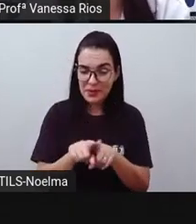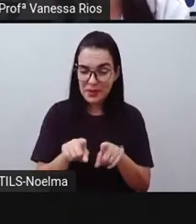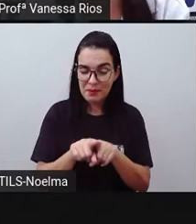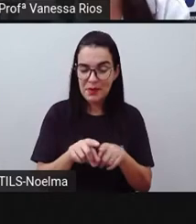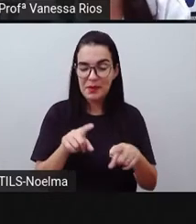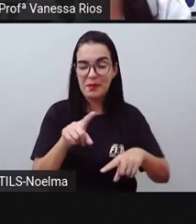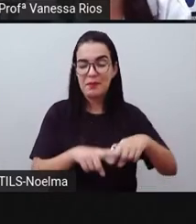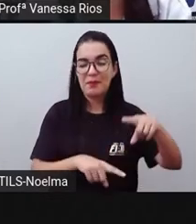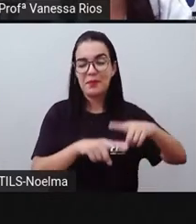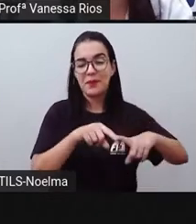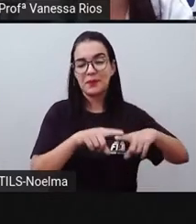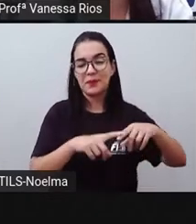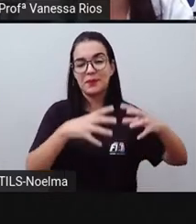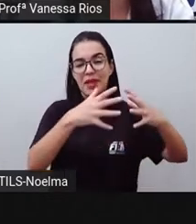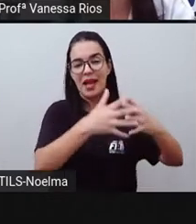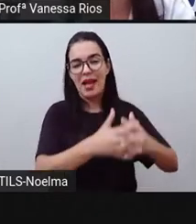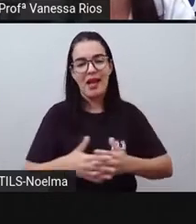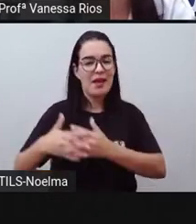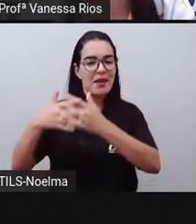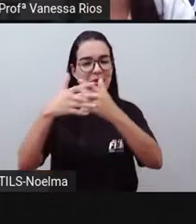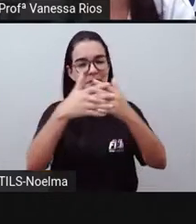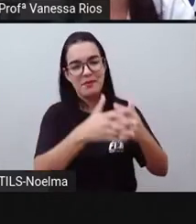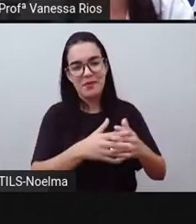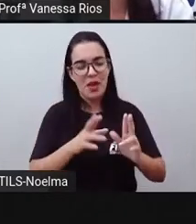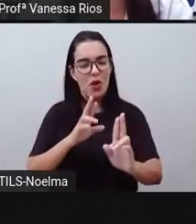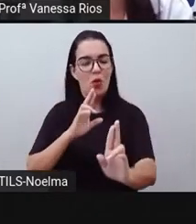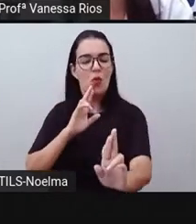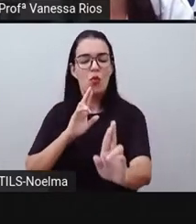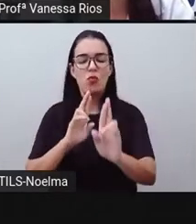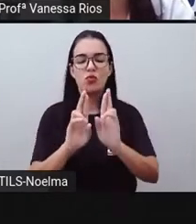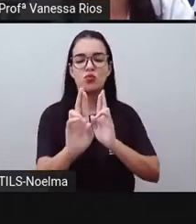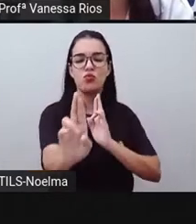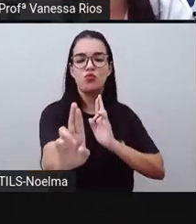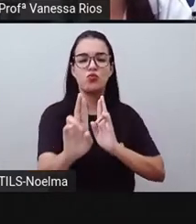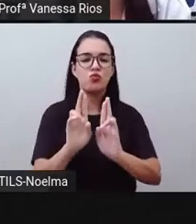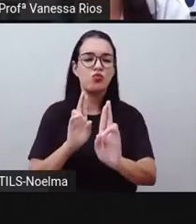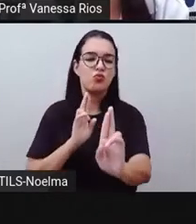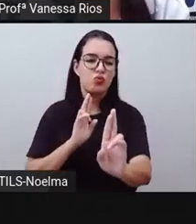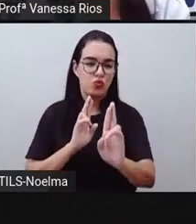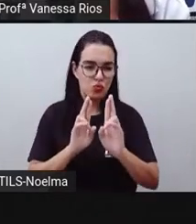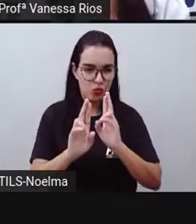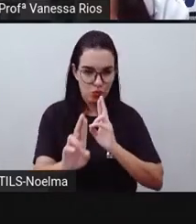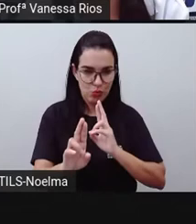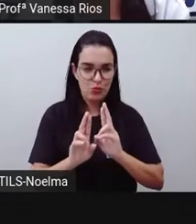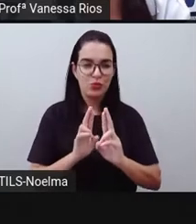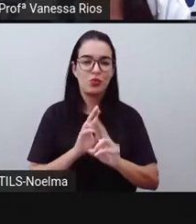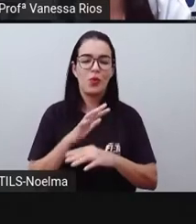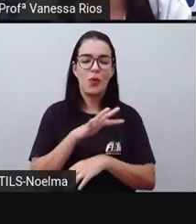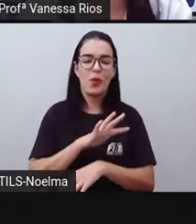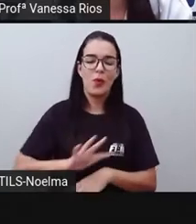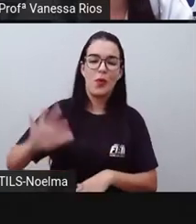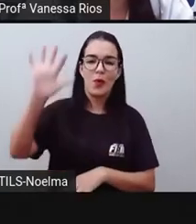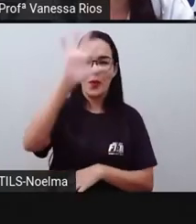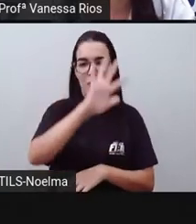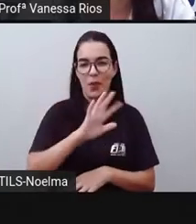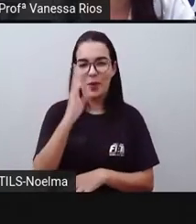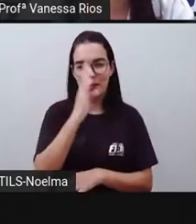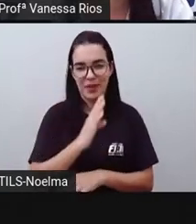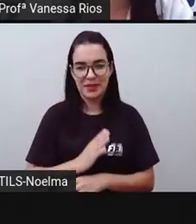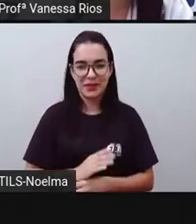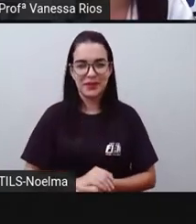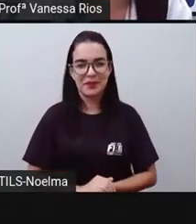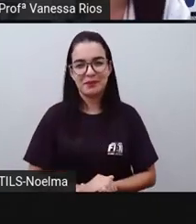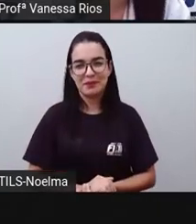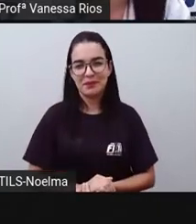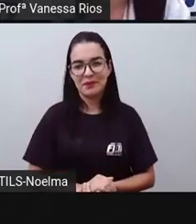de diversas cargas por todas as extensões, né, por todos os cantos que formam o nosso país.